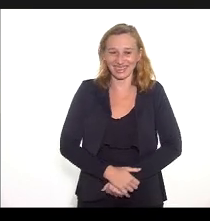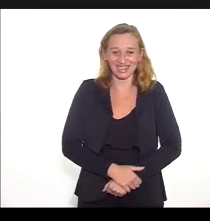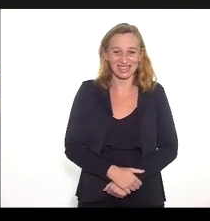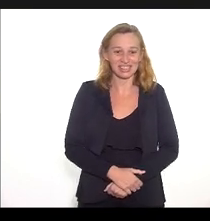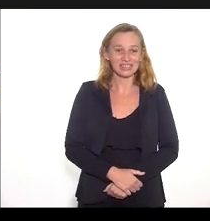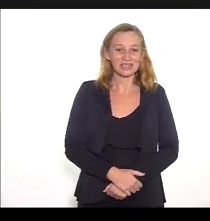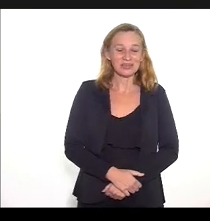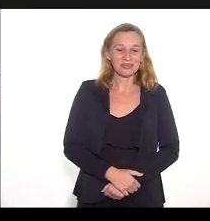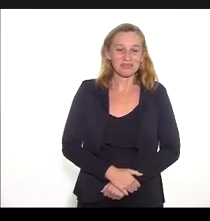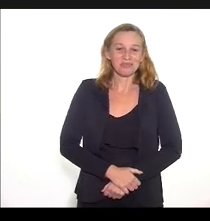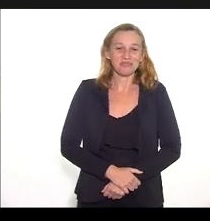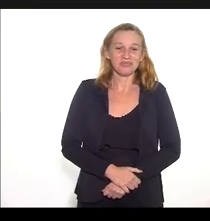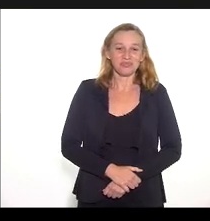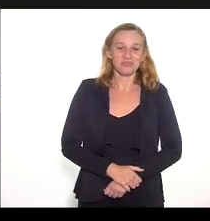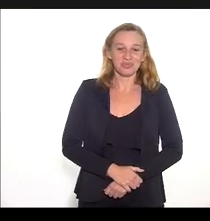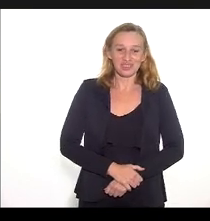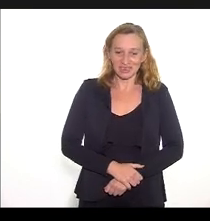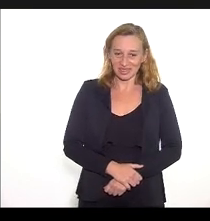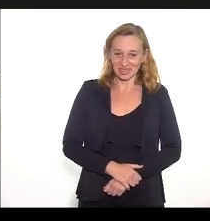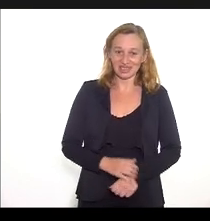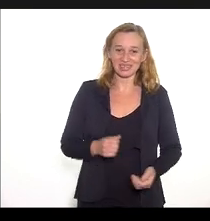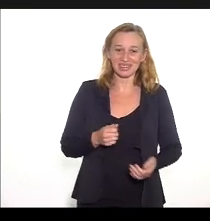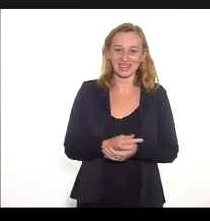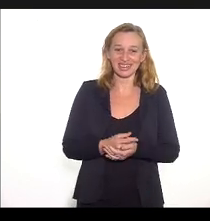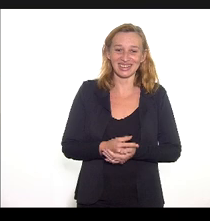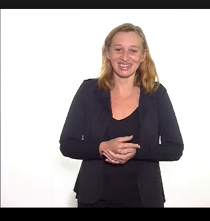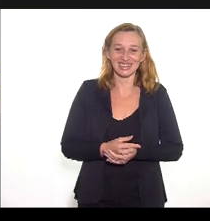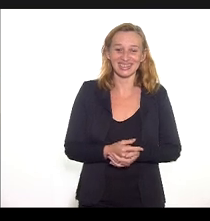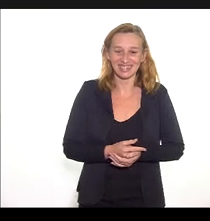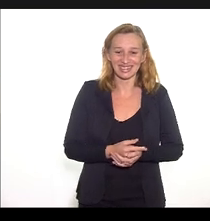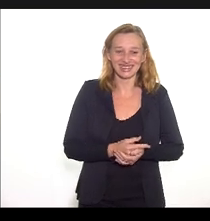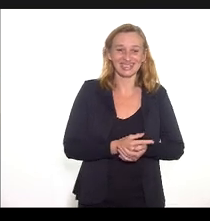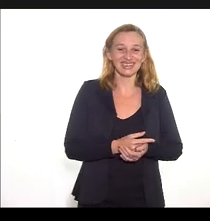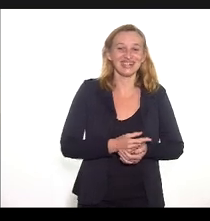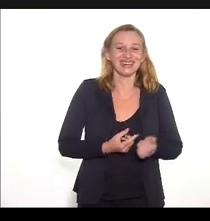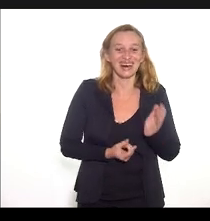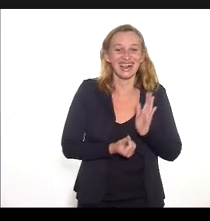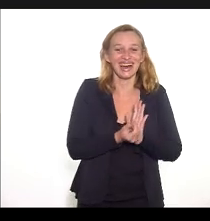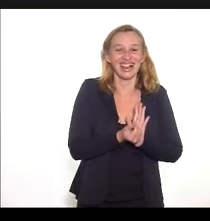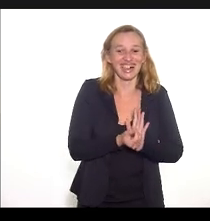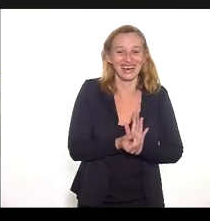Execução da programação por fonte, subfunção e natureza de despesas.